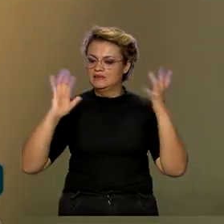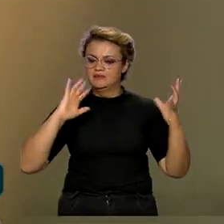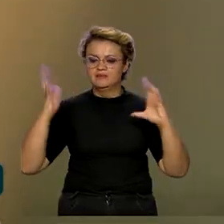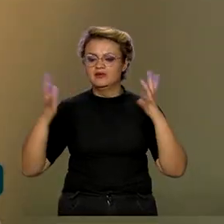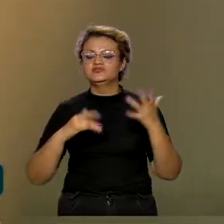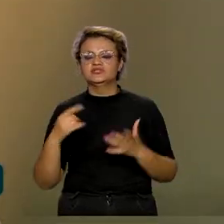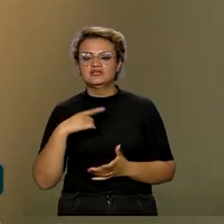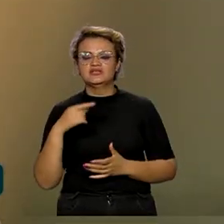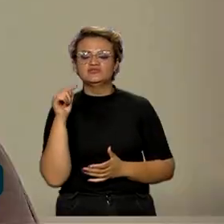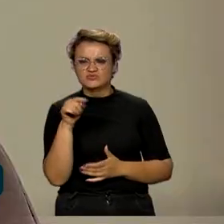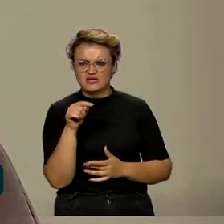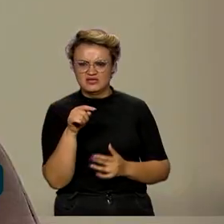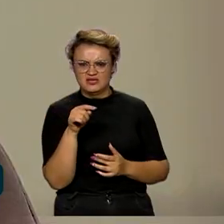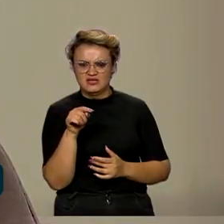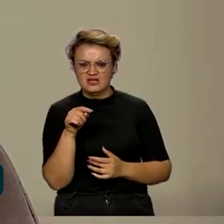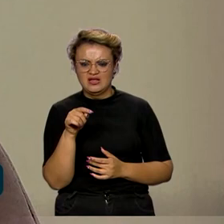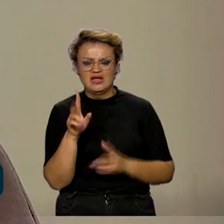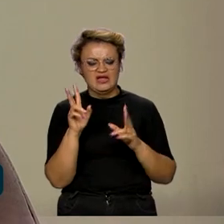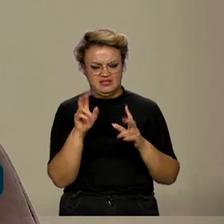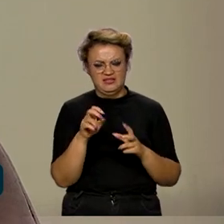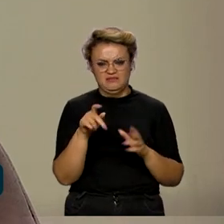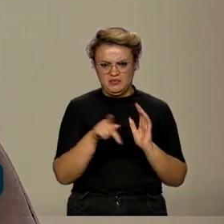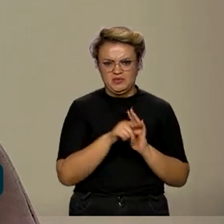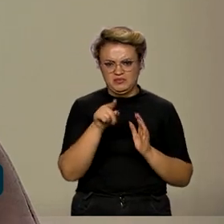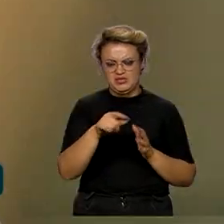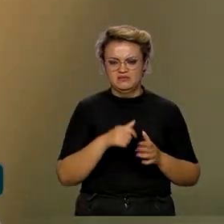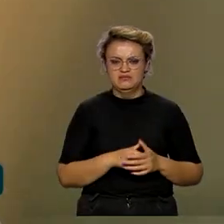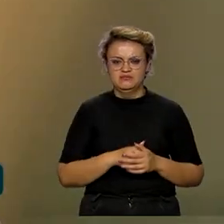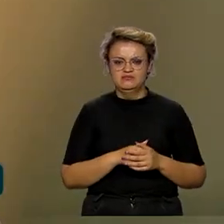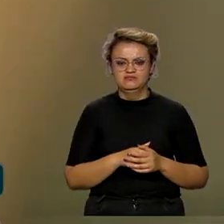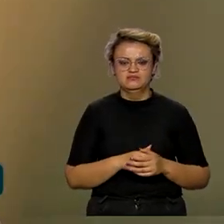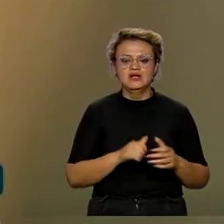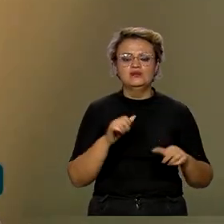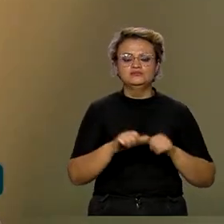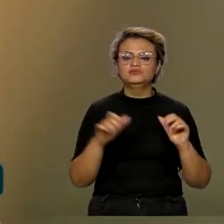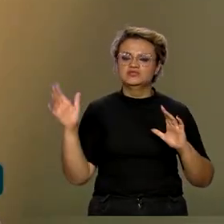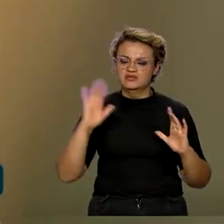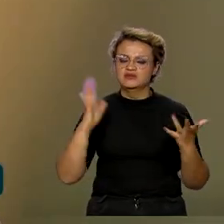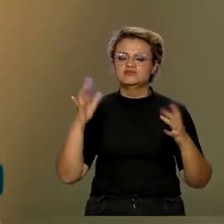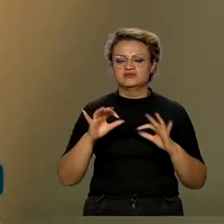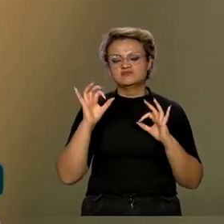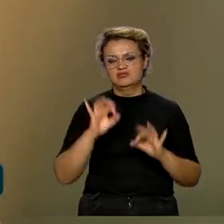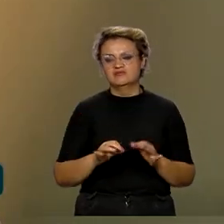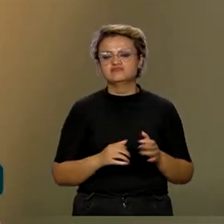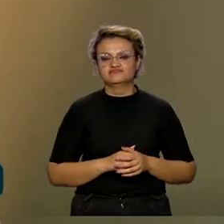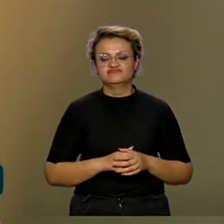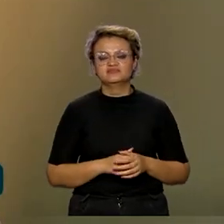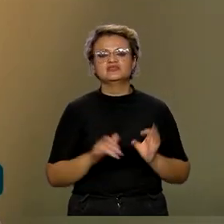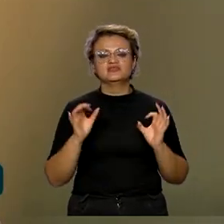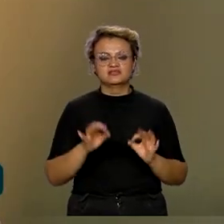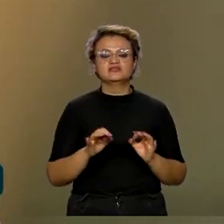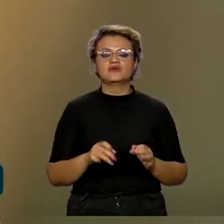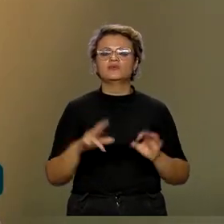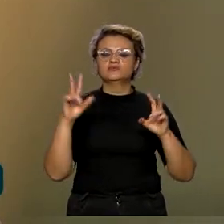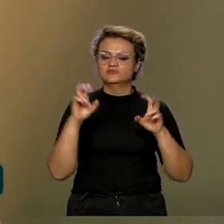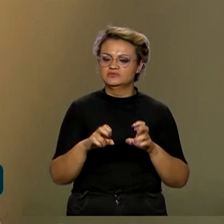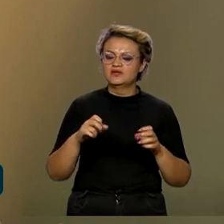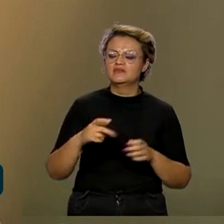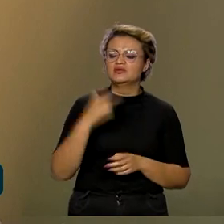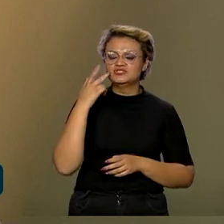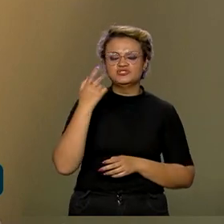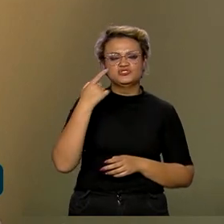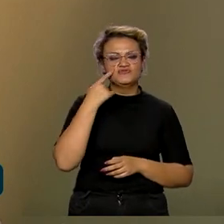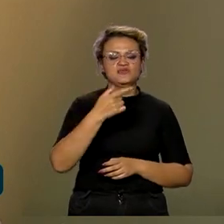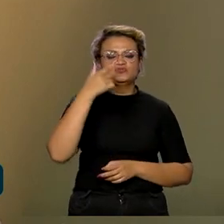Isso é pauta central para o bloco? A mudança climática, certamente, né, é uma pauta que se repete,